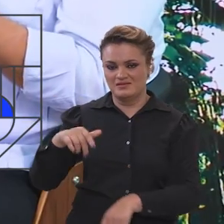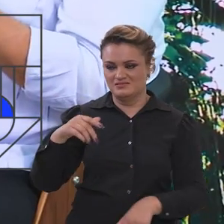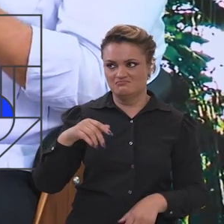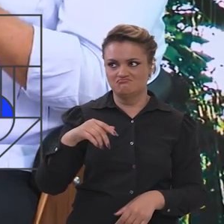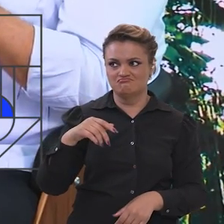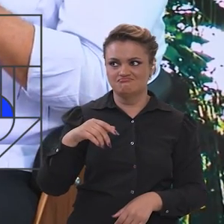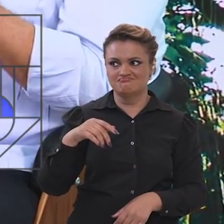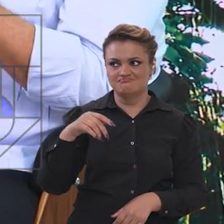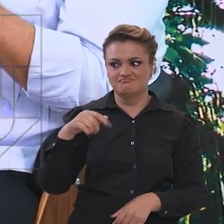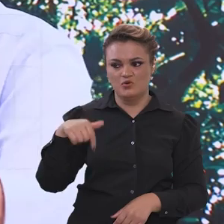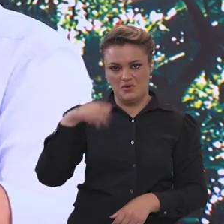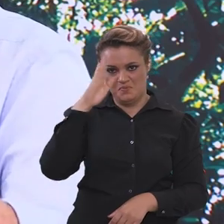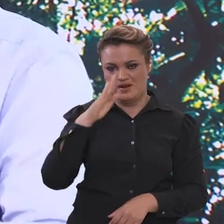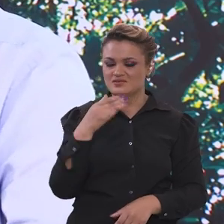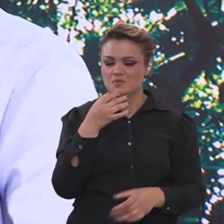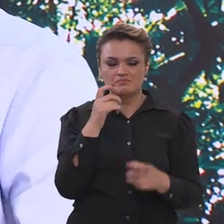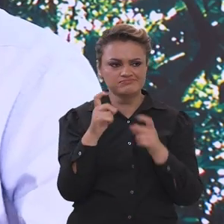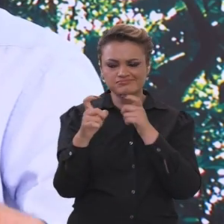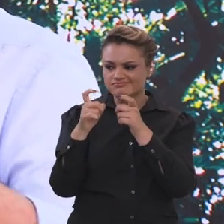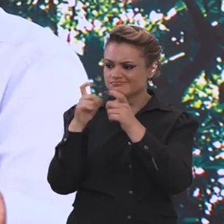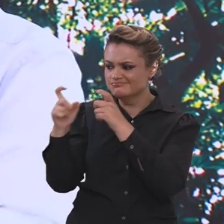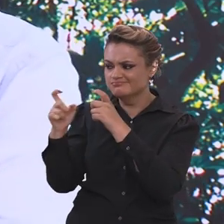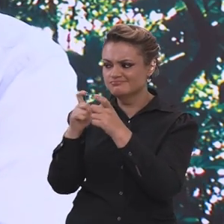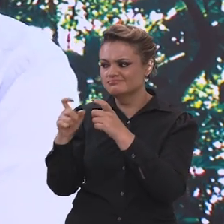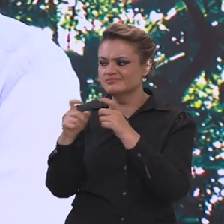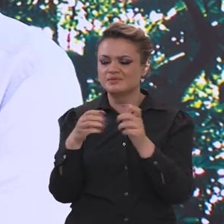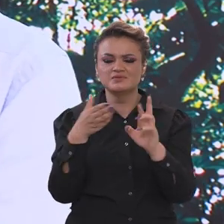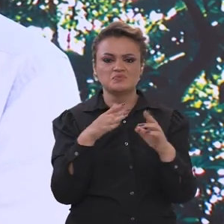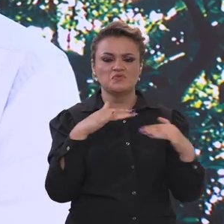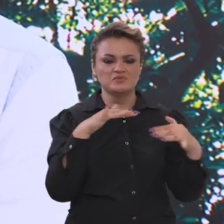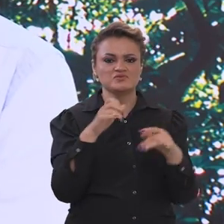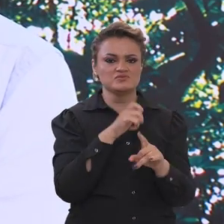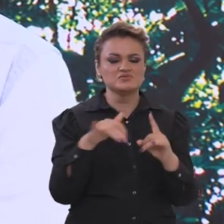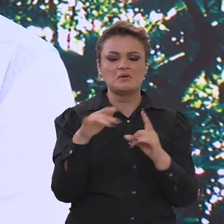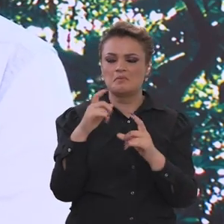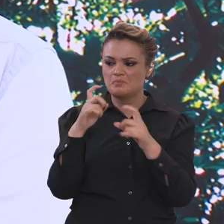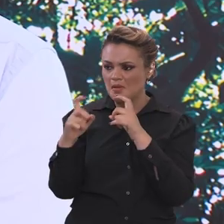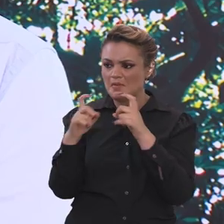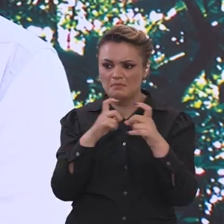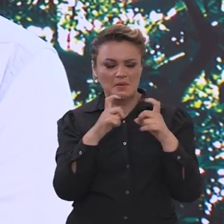mais o Brasil, ouvindo os representantes do movimento social